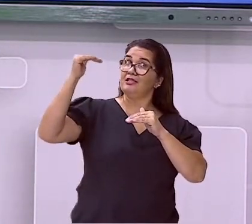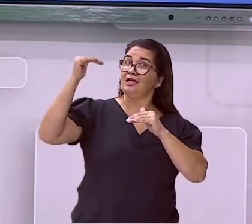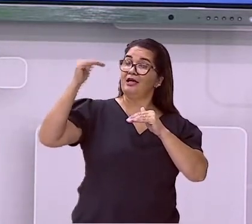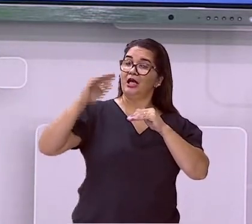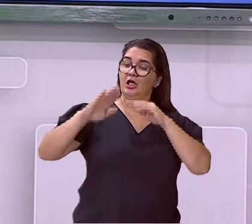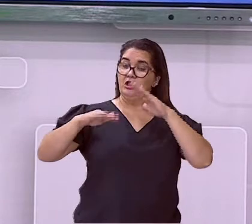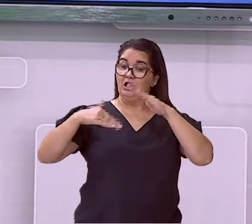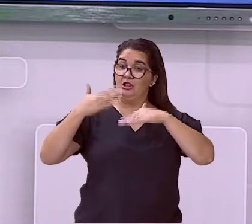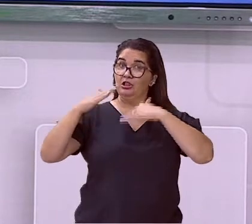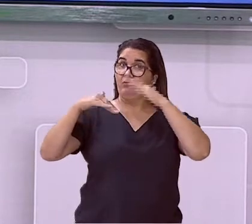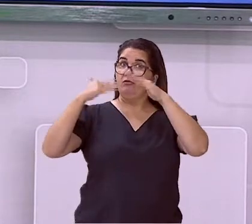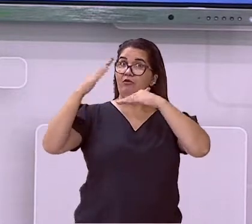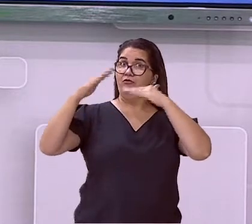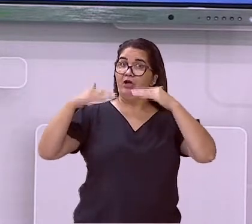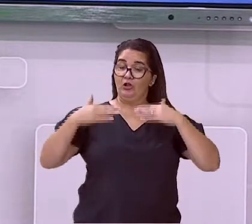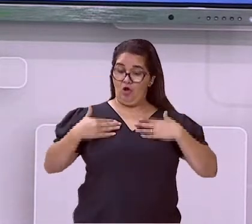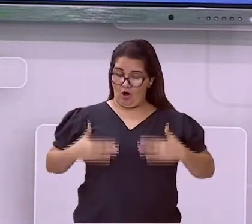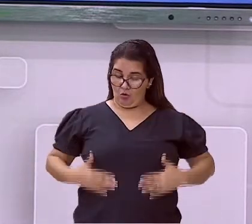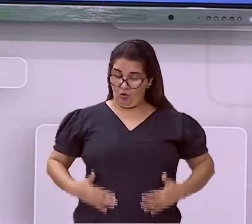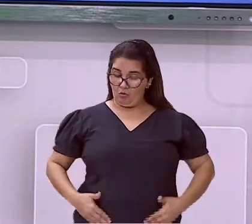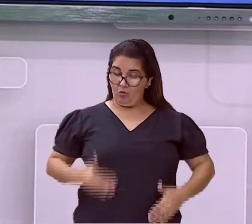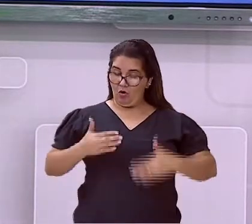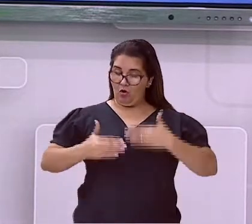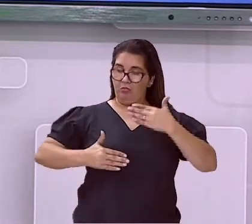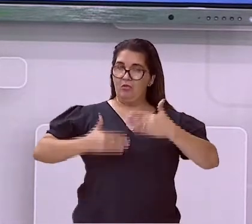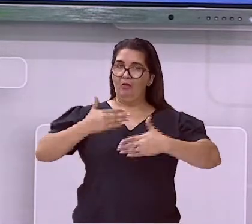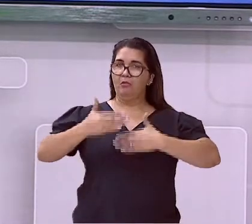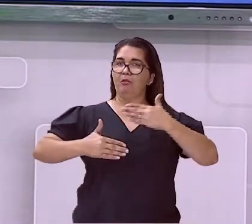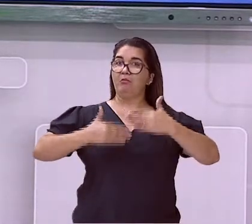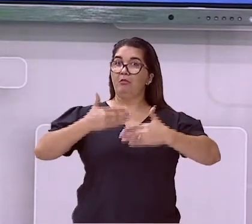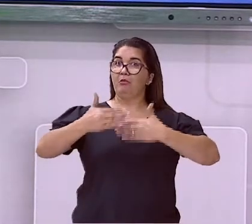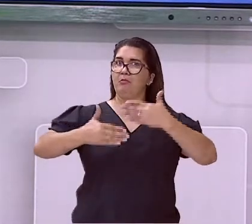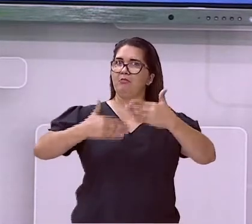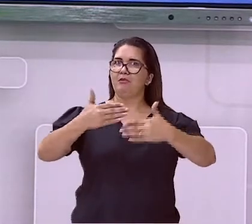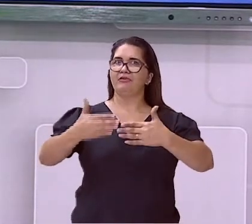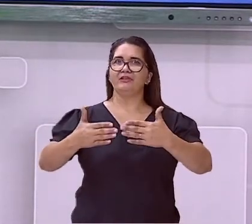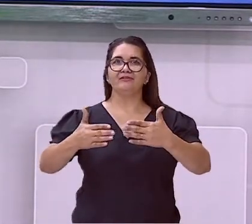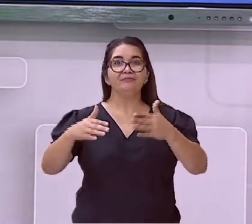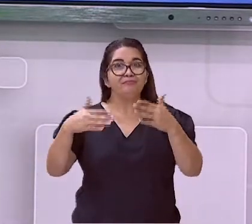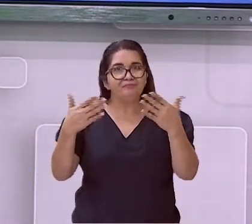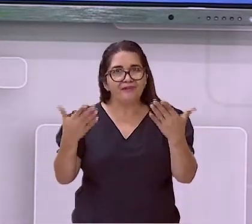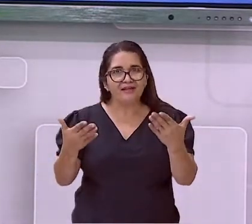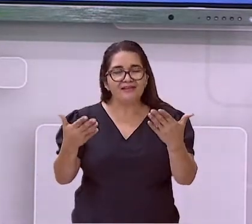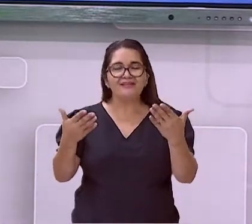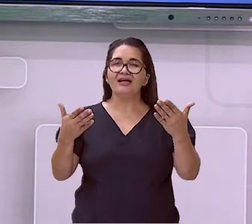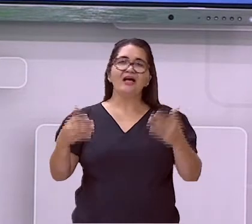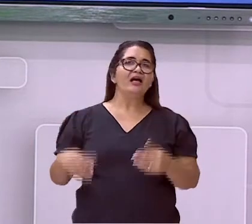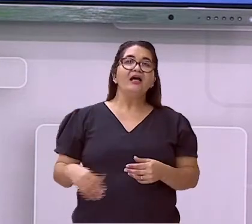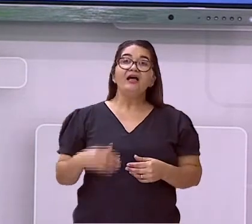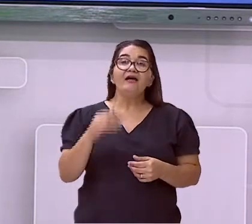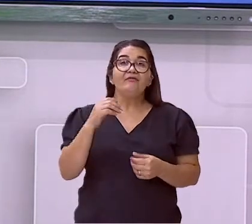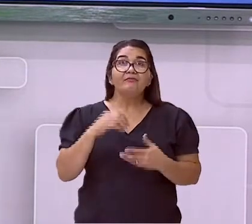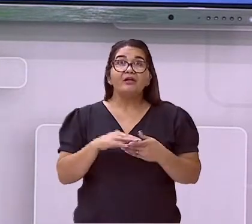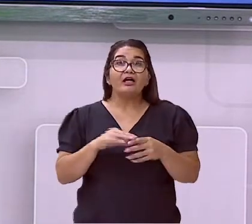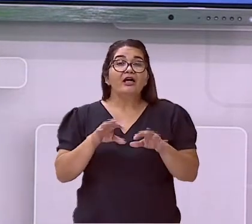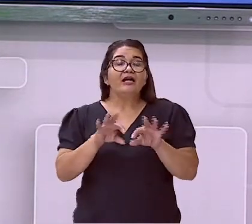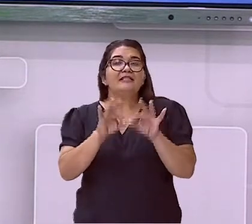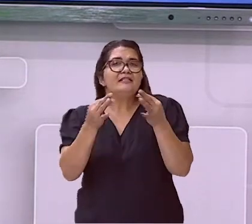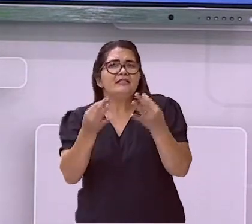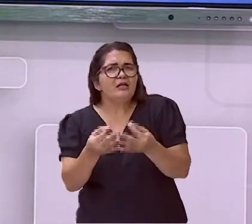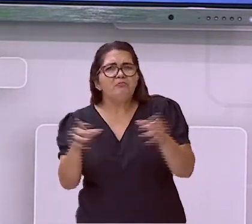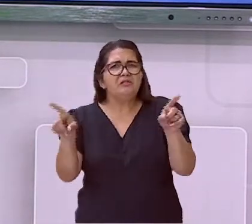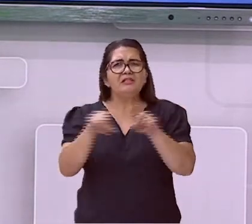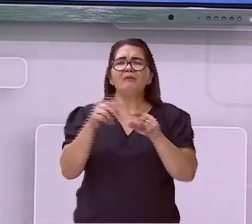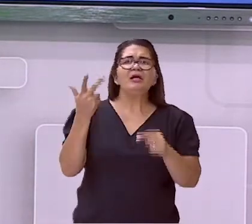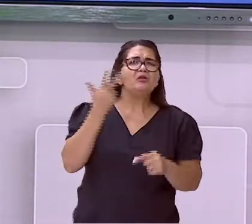desenvolvendo, você está se transformando. As transformações acontecem nesse período. E